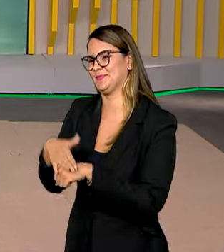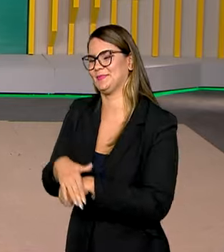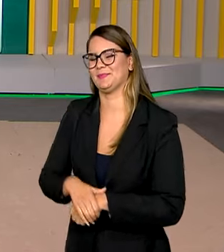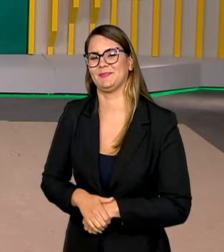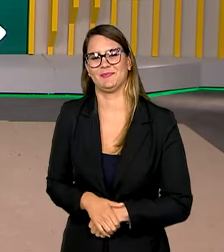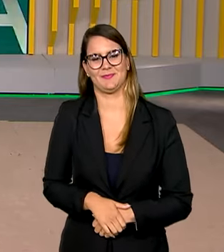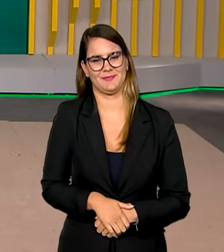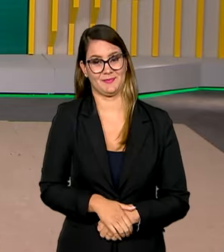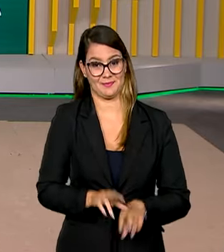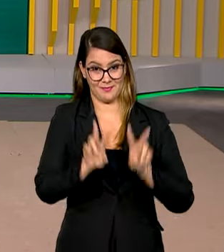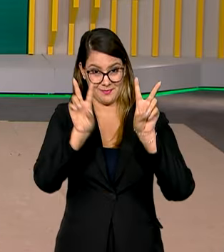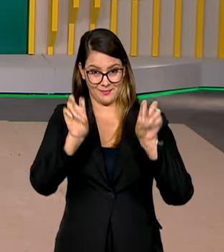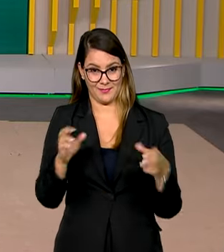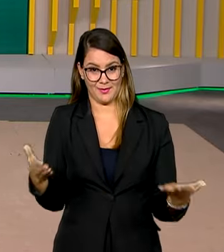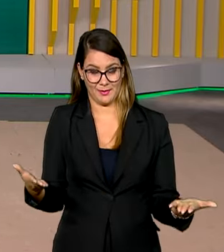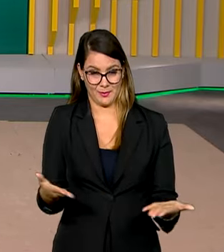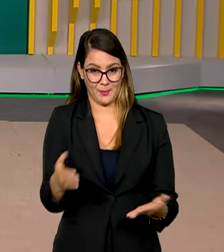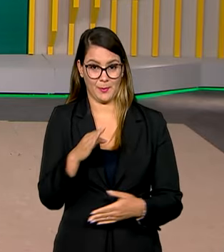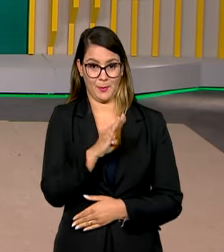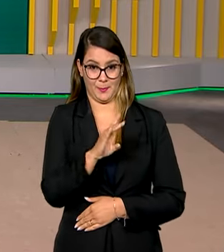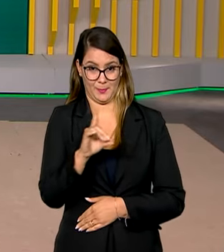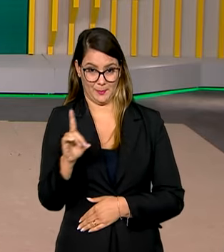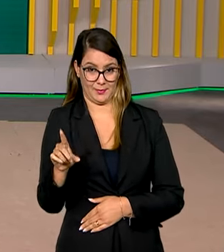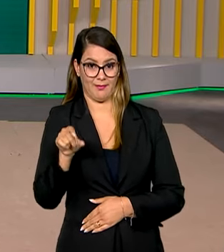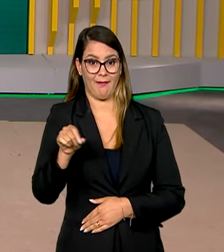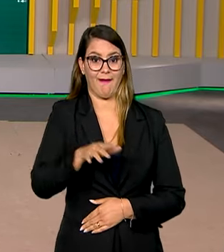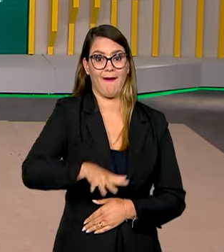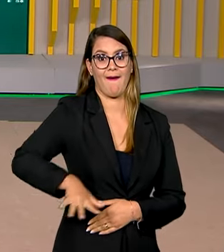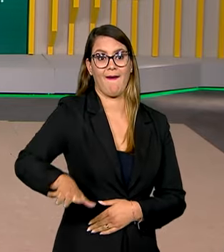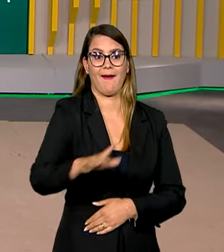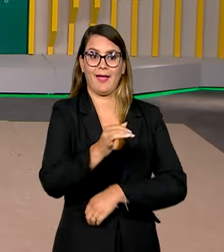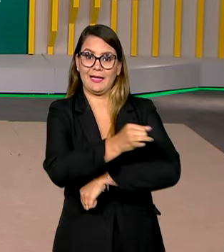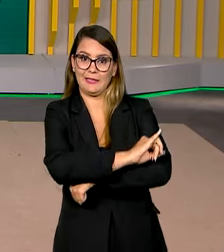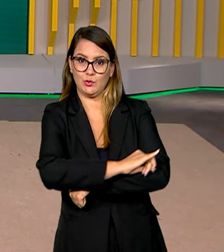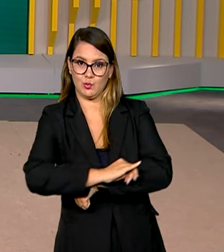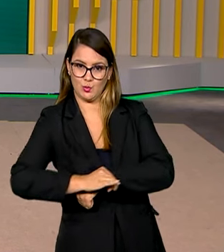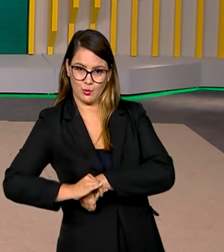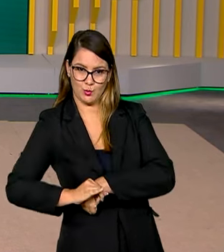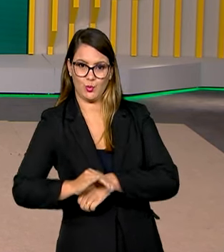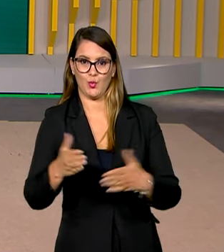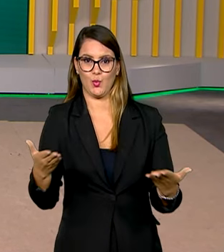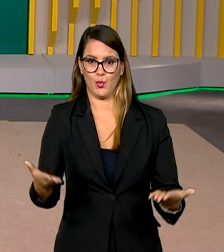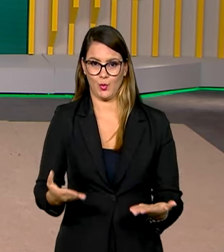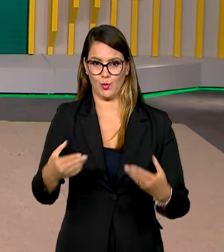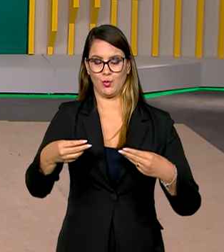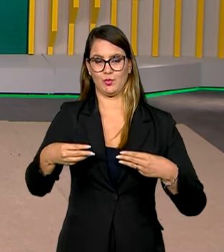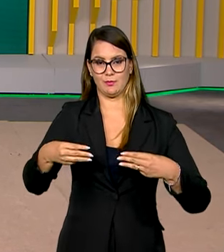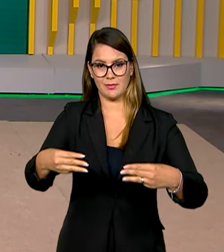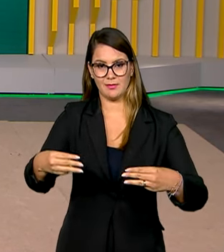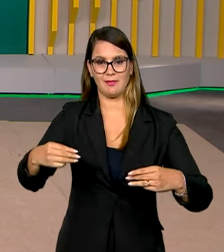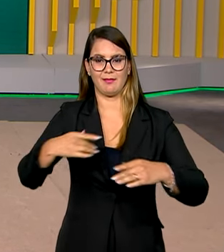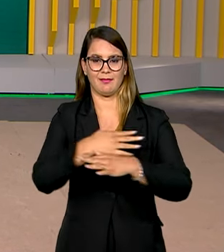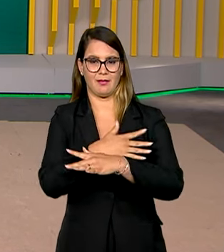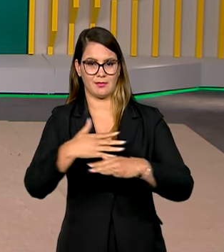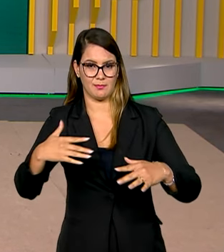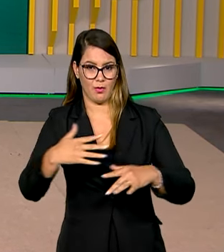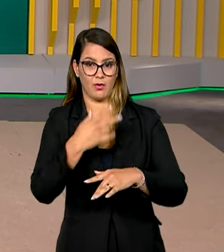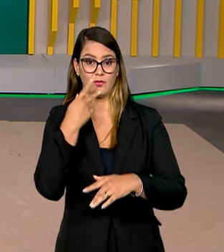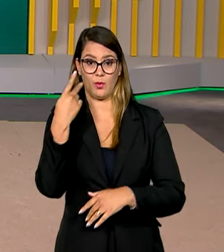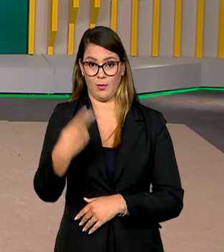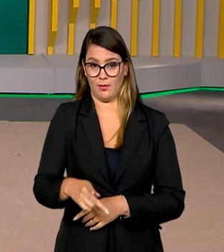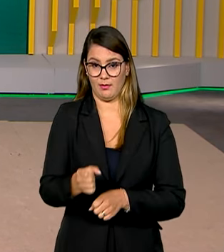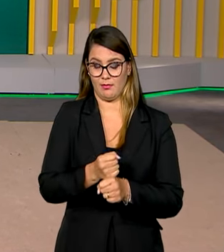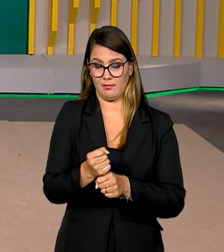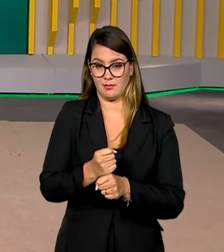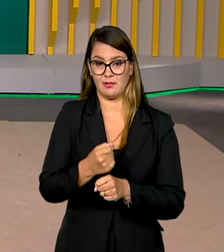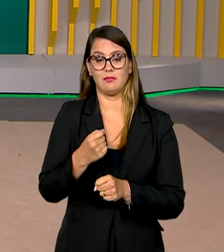E o nosso assunto agora aqui no Brasil em Dia é o setor de infraestrutura. Hoje, o Ministério dos Transportes adiantou que, neste ano,